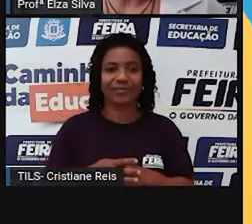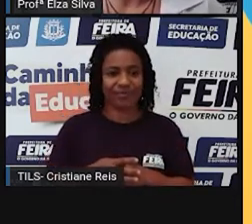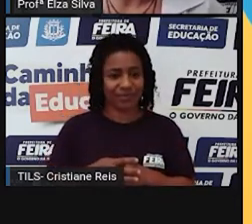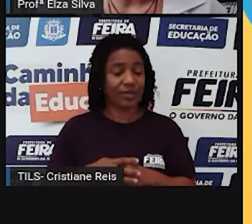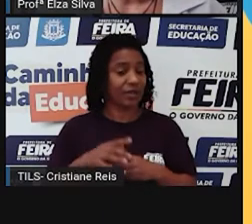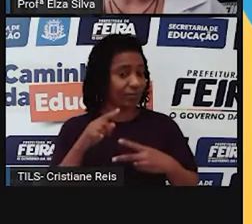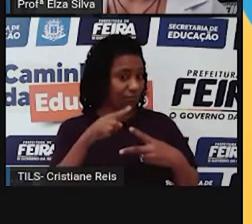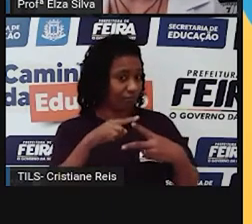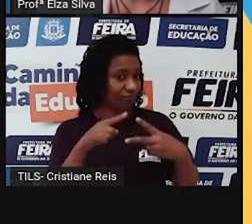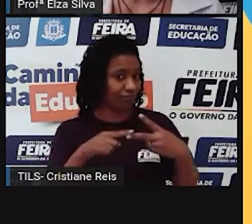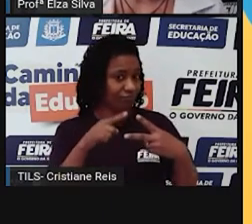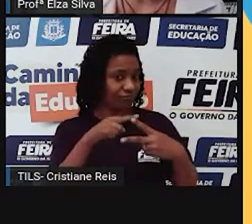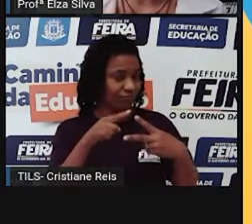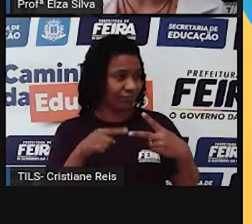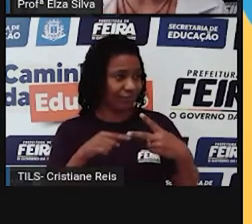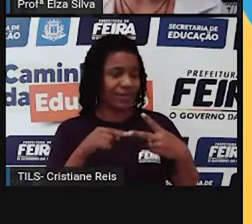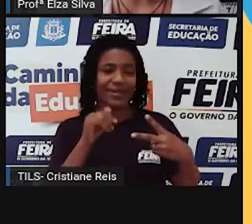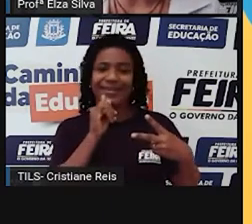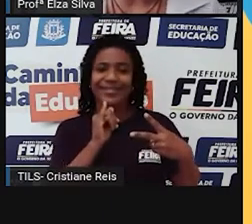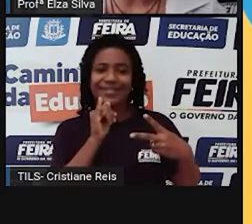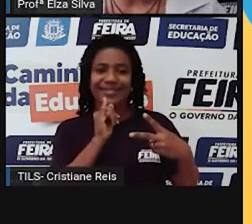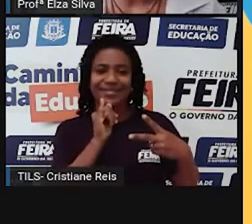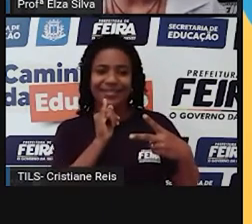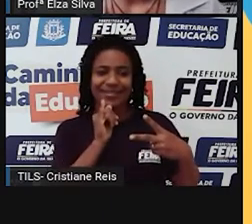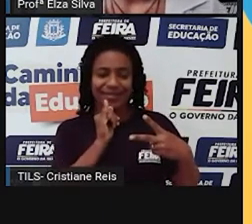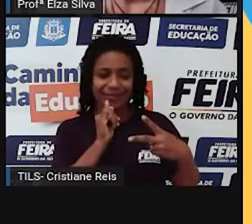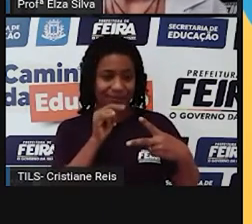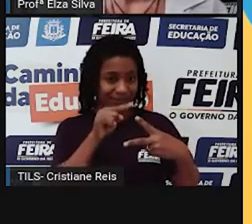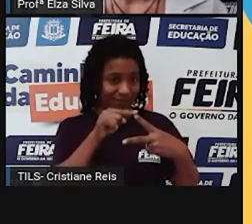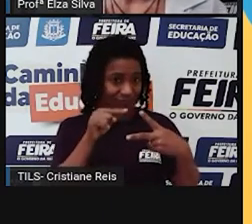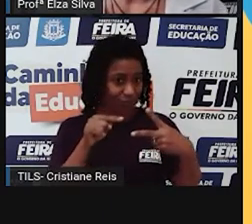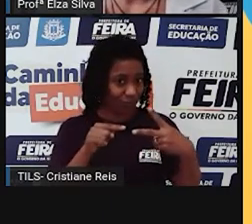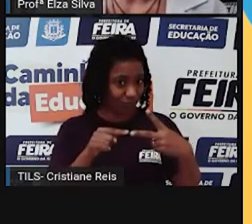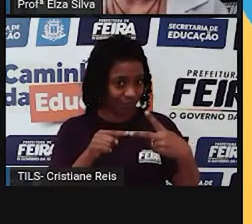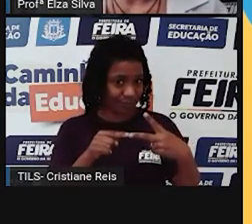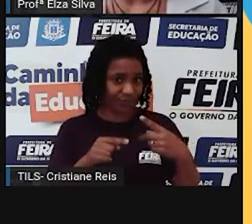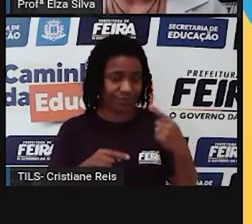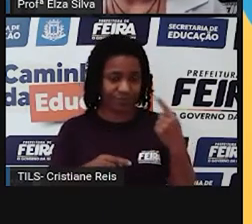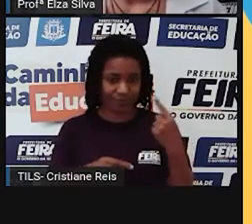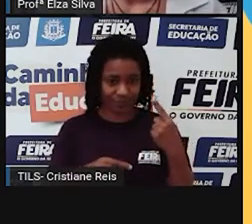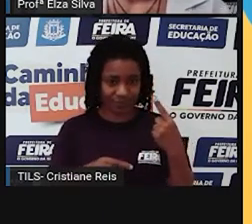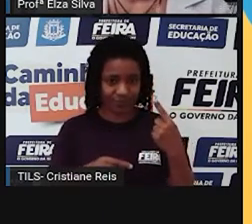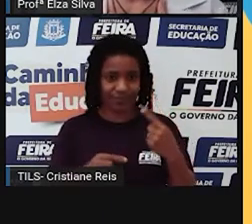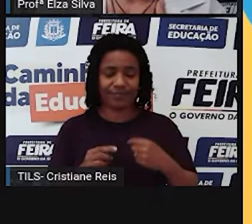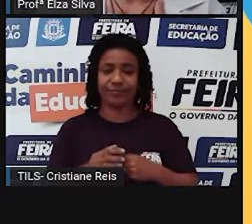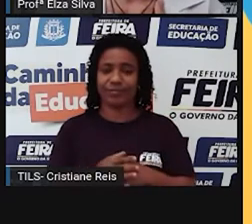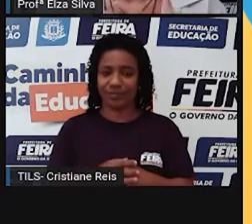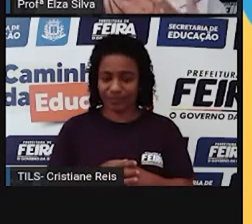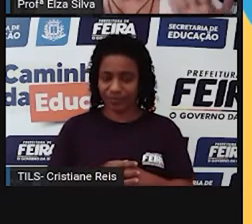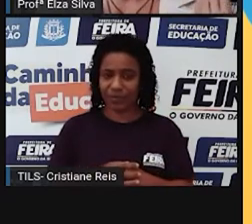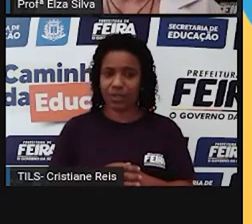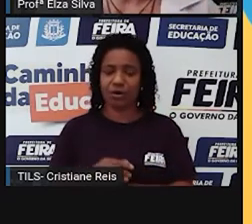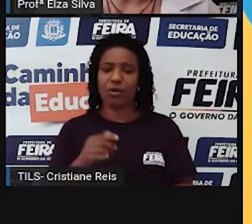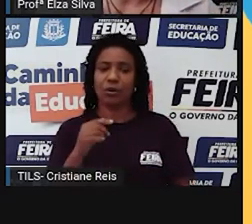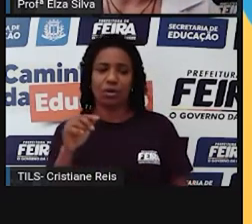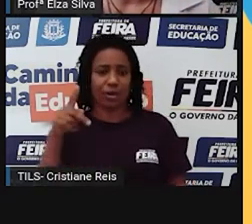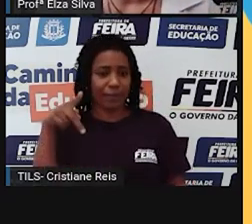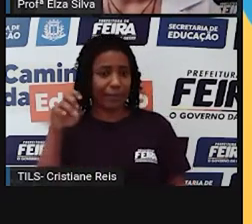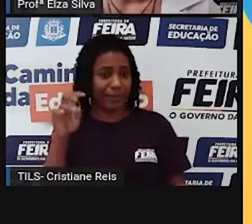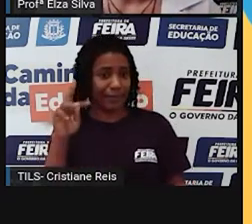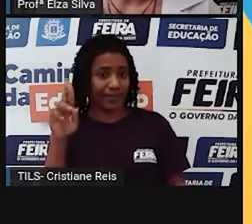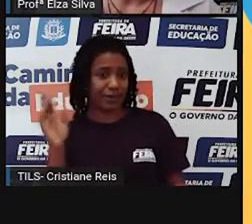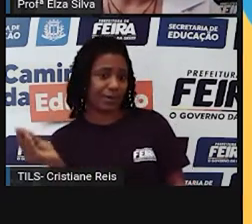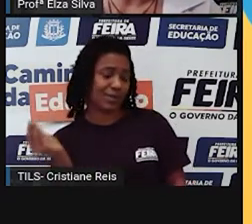exemplos com os verbos que nós vimos anteriormente. Peter beijou-me.